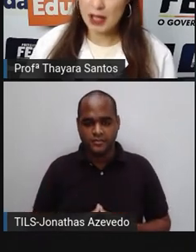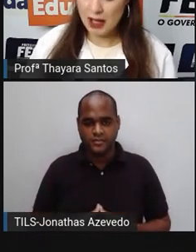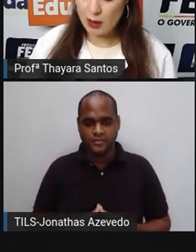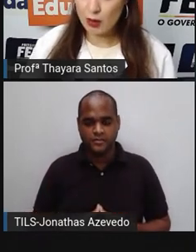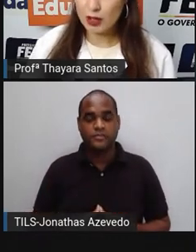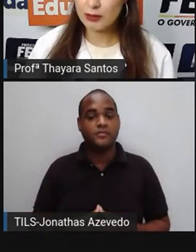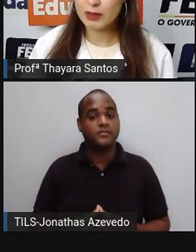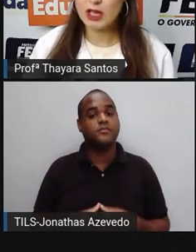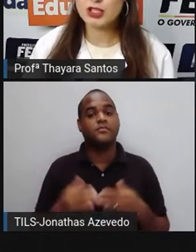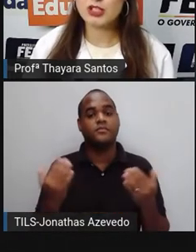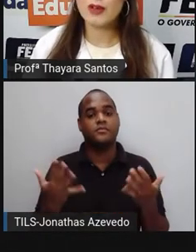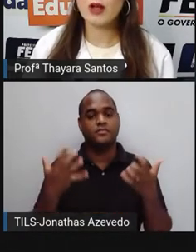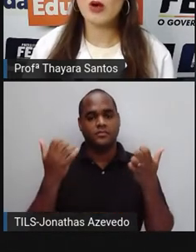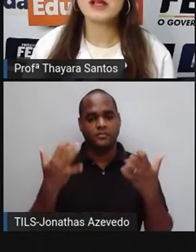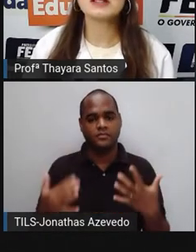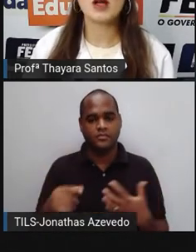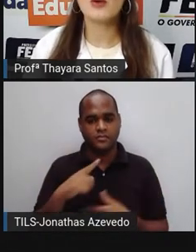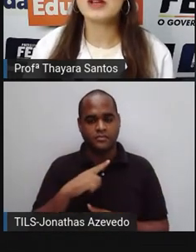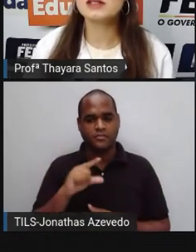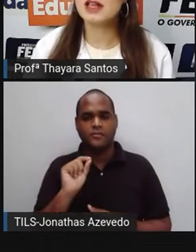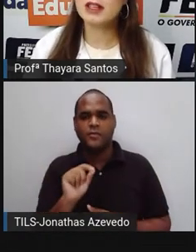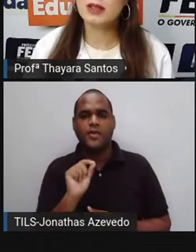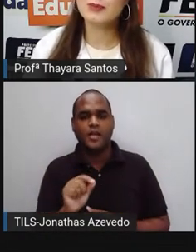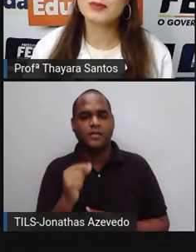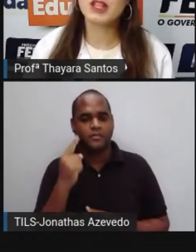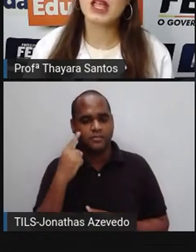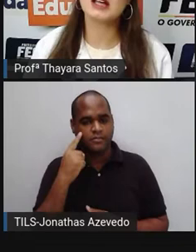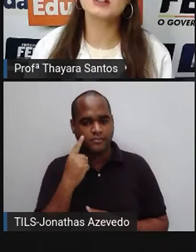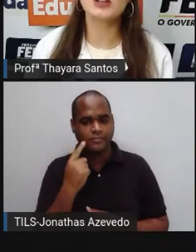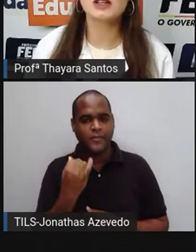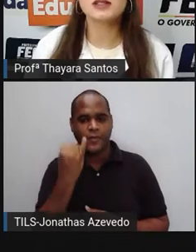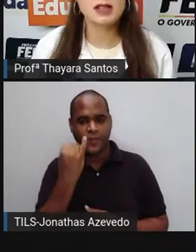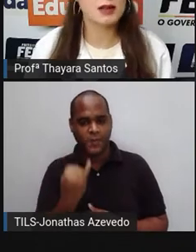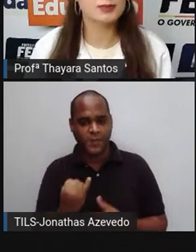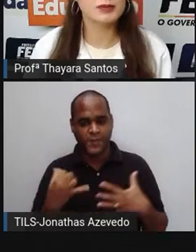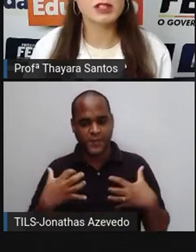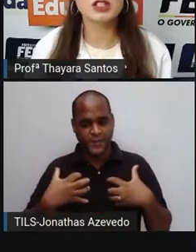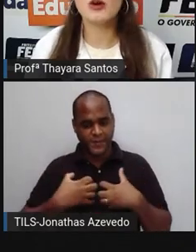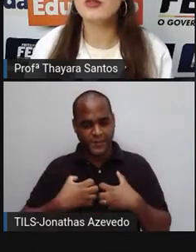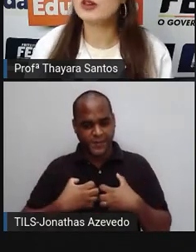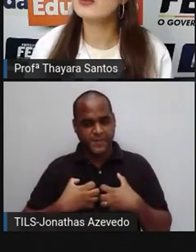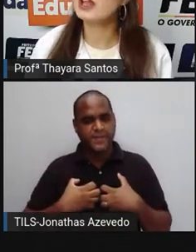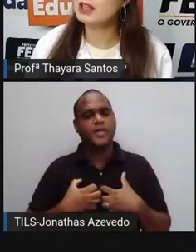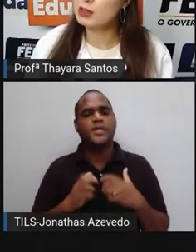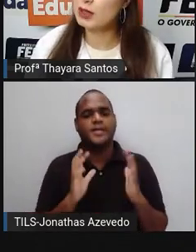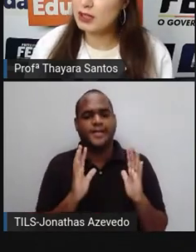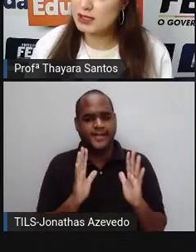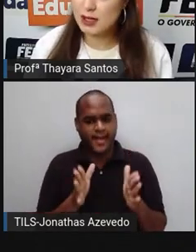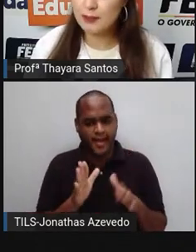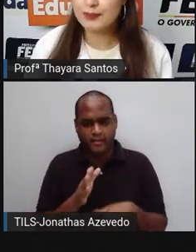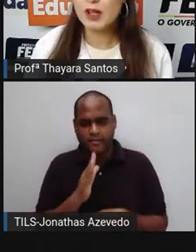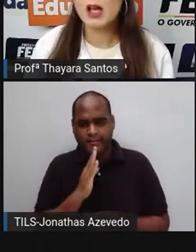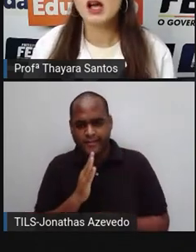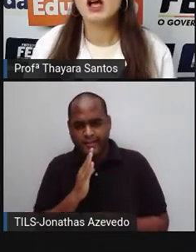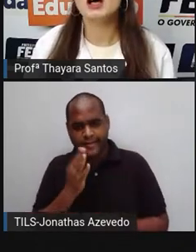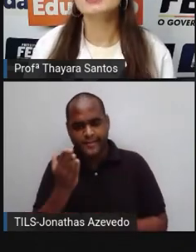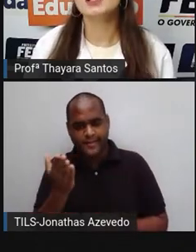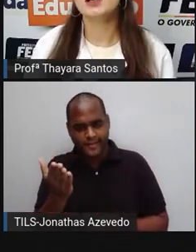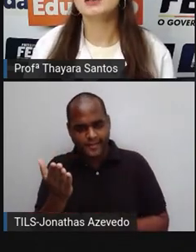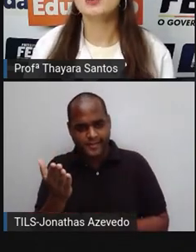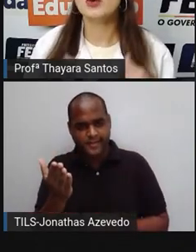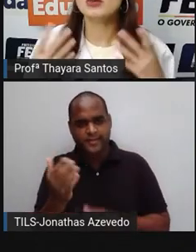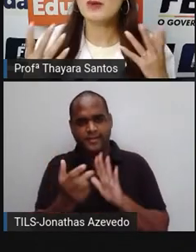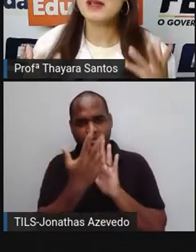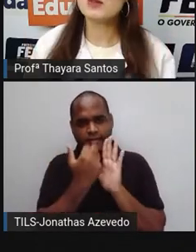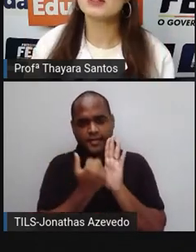E agora a gente vai começar com esse daqui, que é a anorexia. Vocês já ouviram falar em anorexia? Ana,